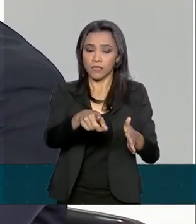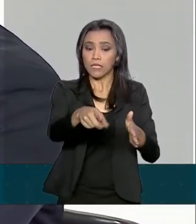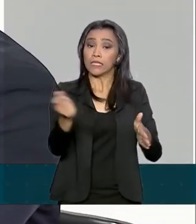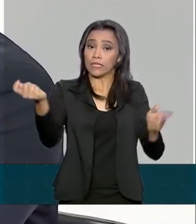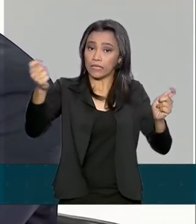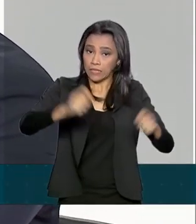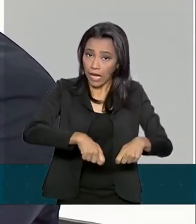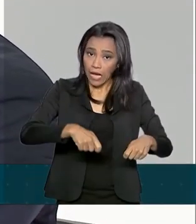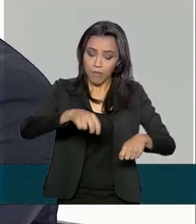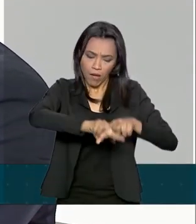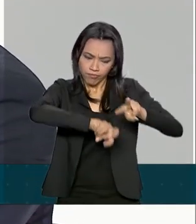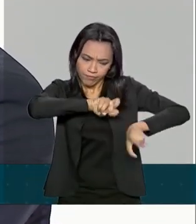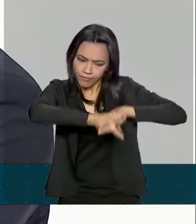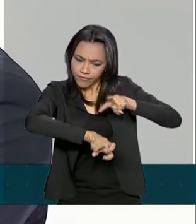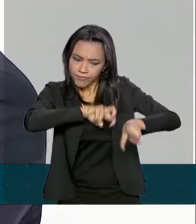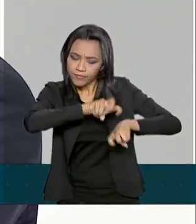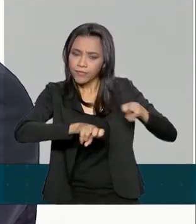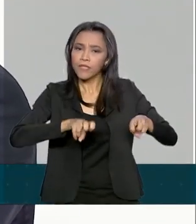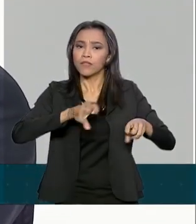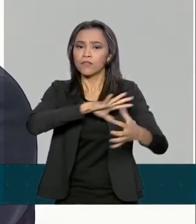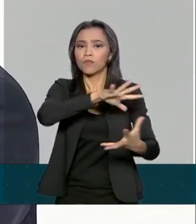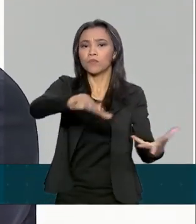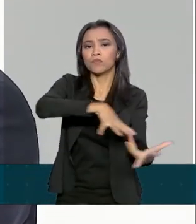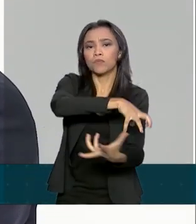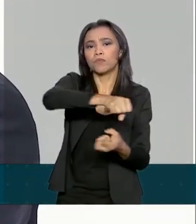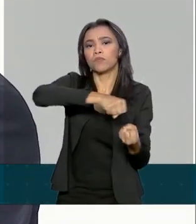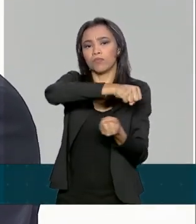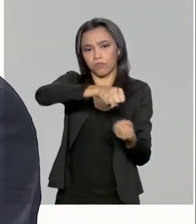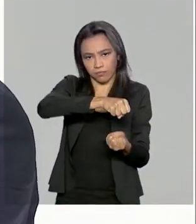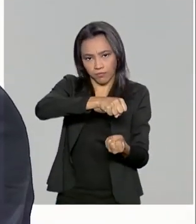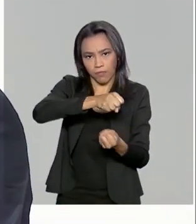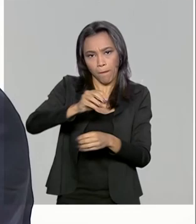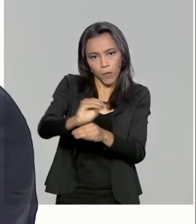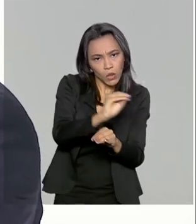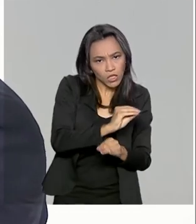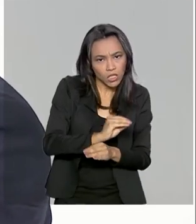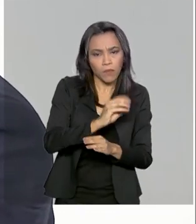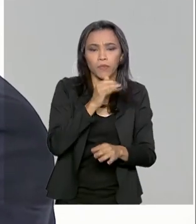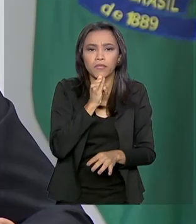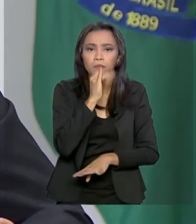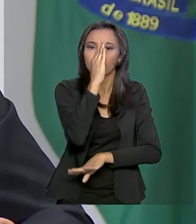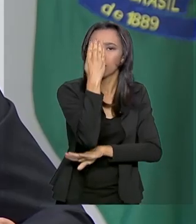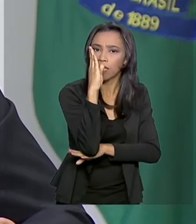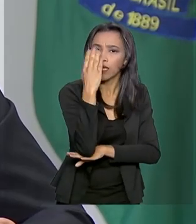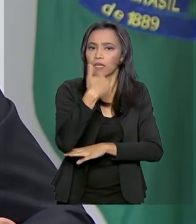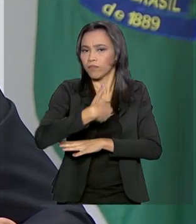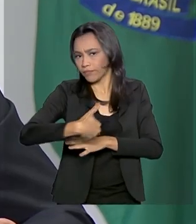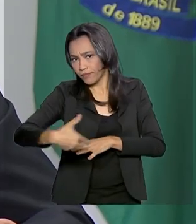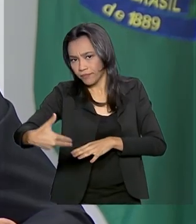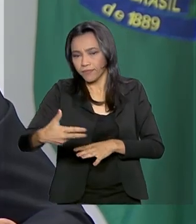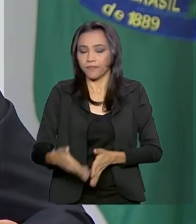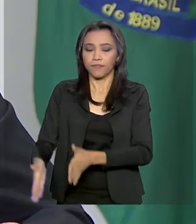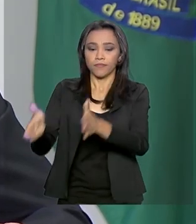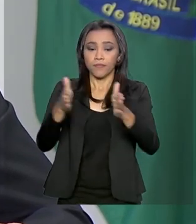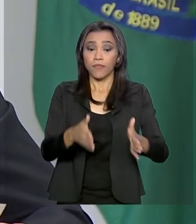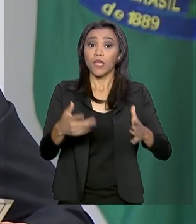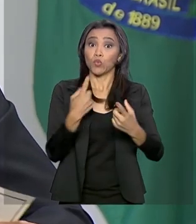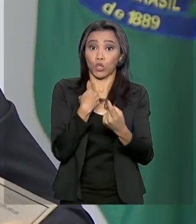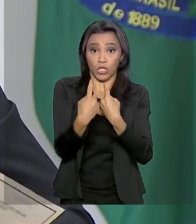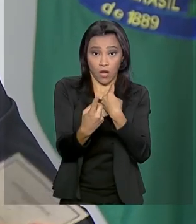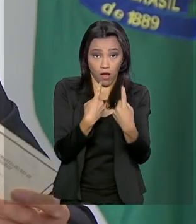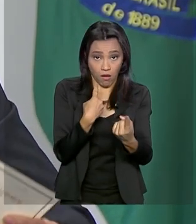a floresta de forma sustentável, de fazer o manejo da madeira, por exemplo. A disposição pelo diálogo